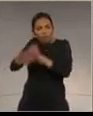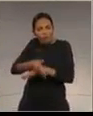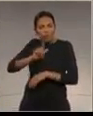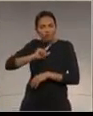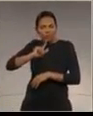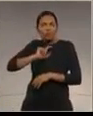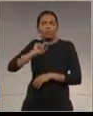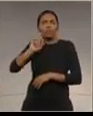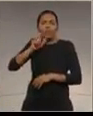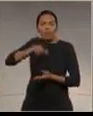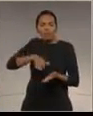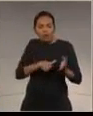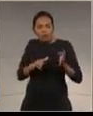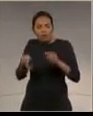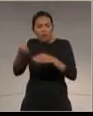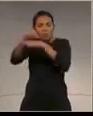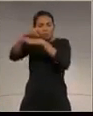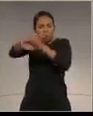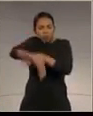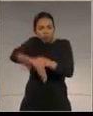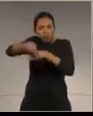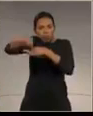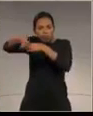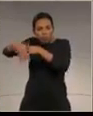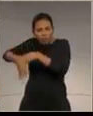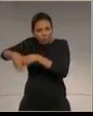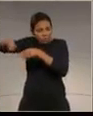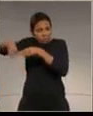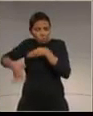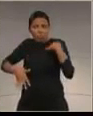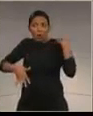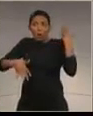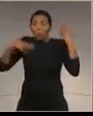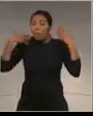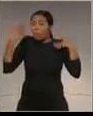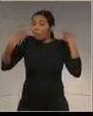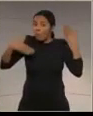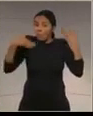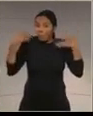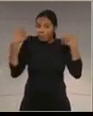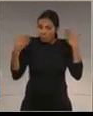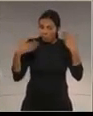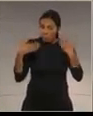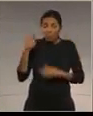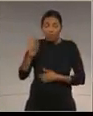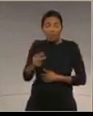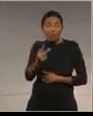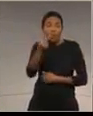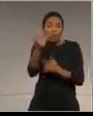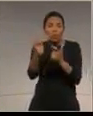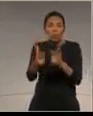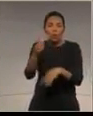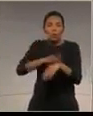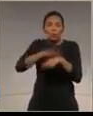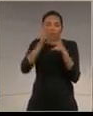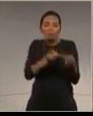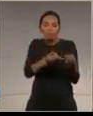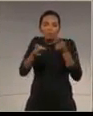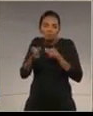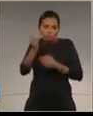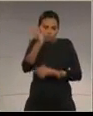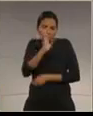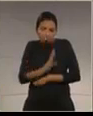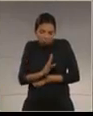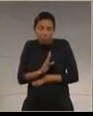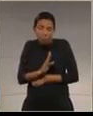natureza, integra o Parque Nacional do Iguaçu, que é o segundo parque nacional mais visitado do Brasil, deputado Romanelli,